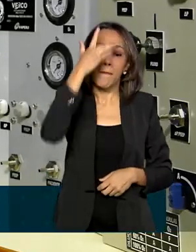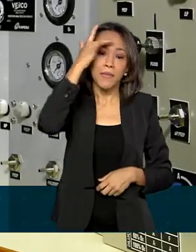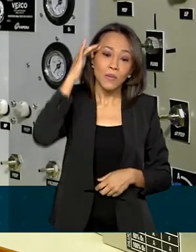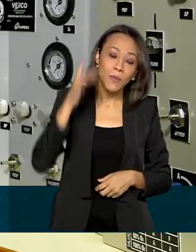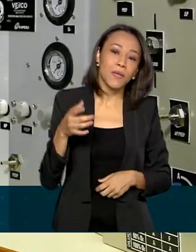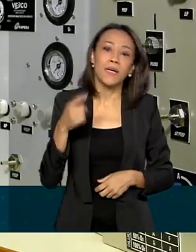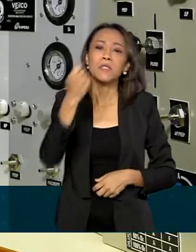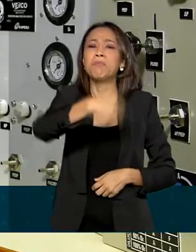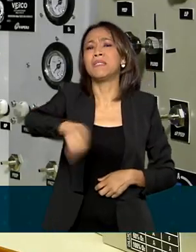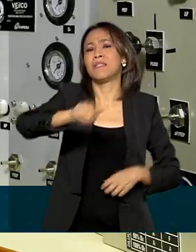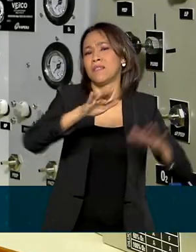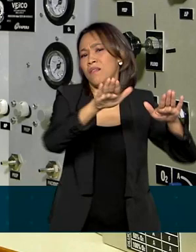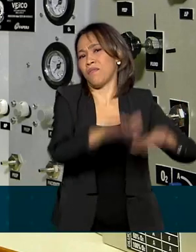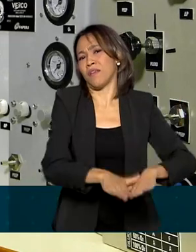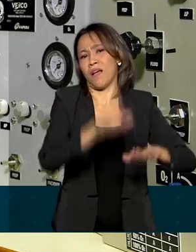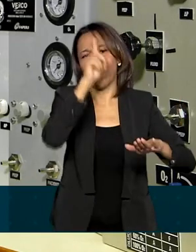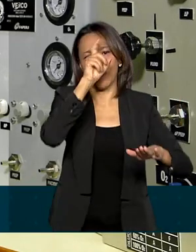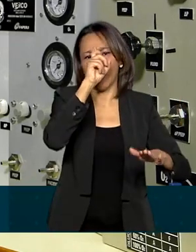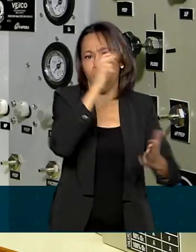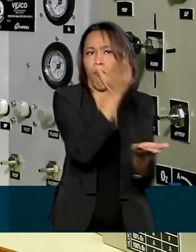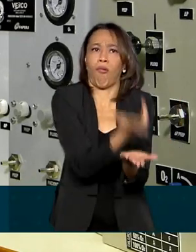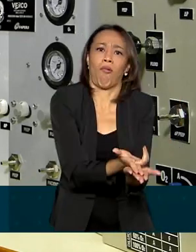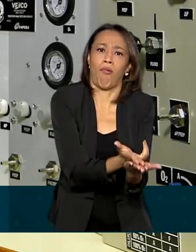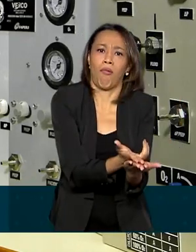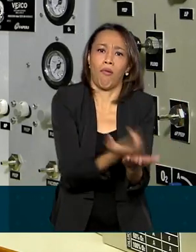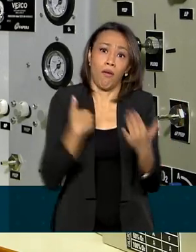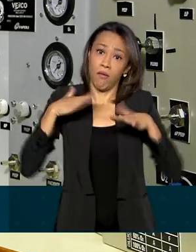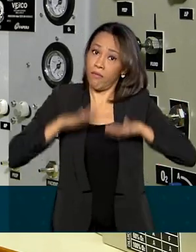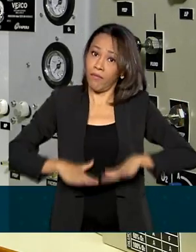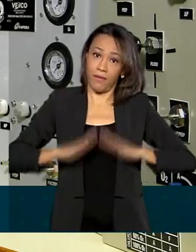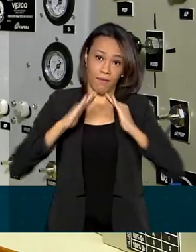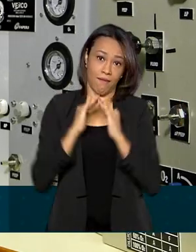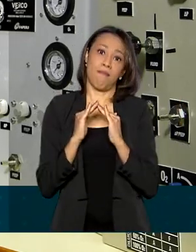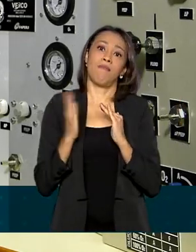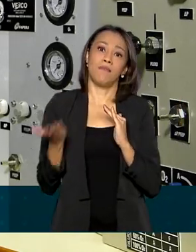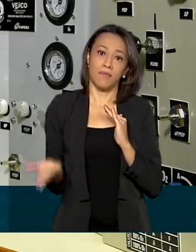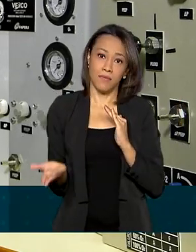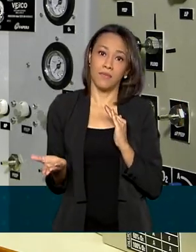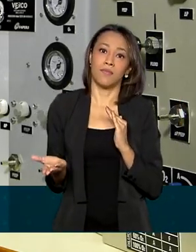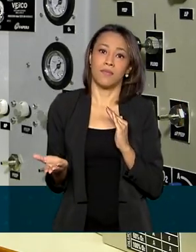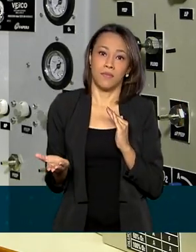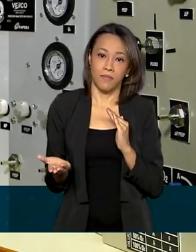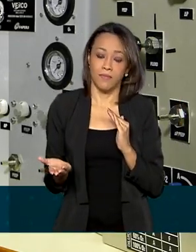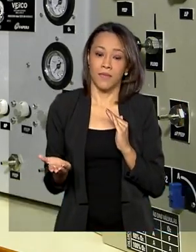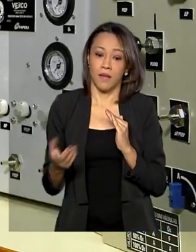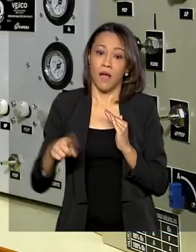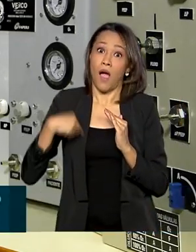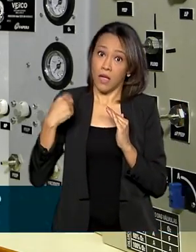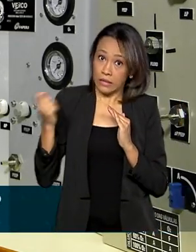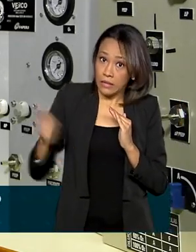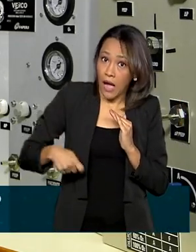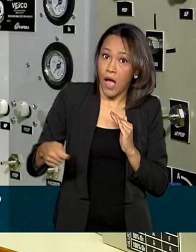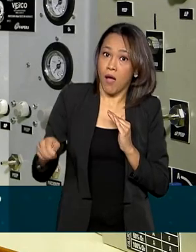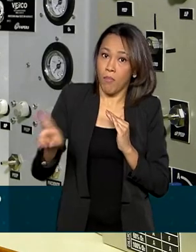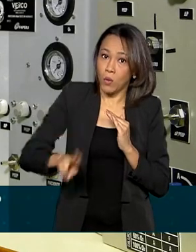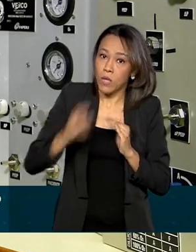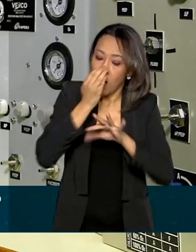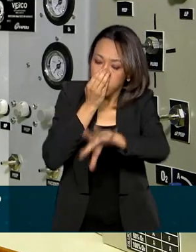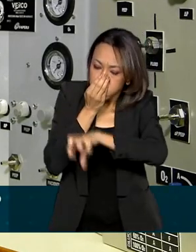necessidade de ficar no hospital, fica em casa, mas a gente pode, colocando equipamentos